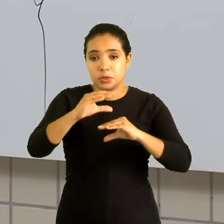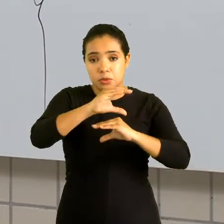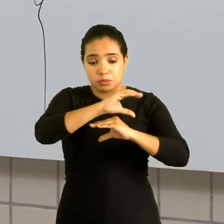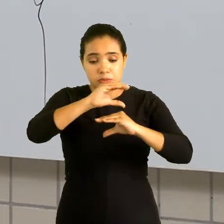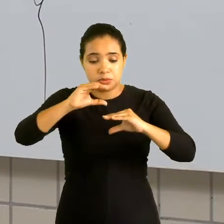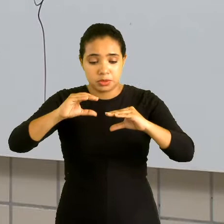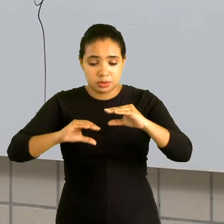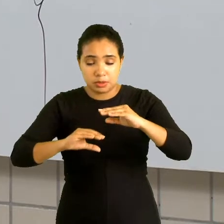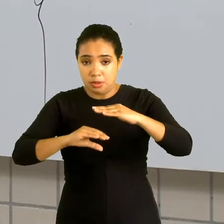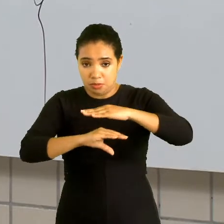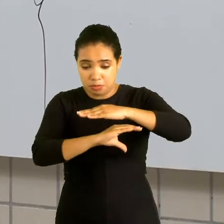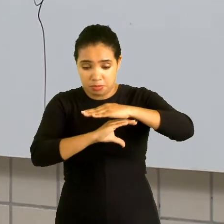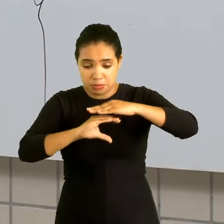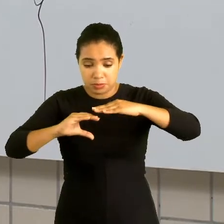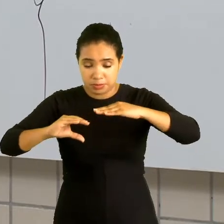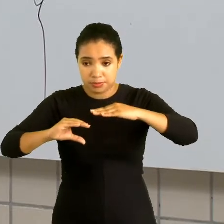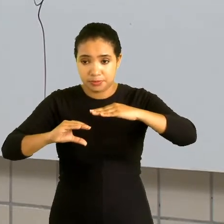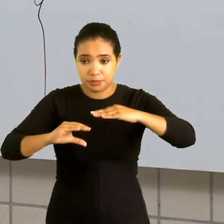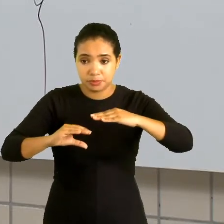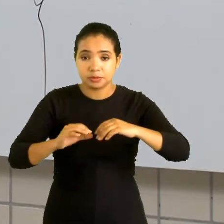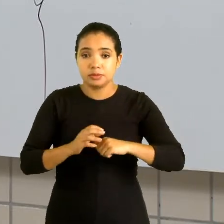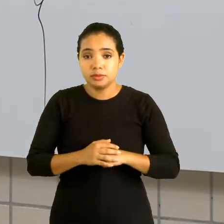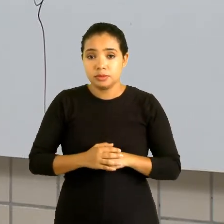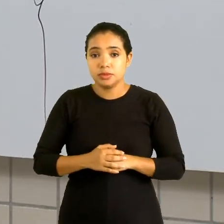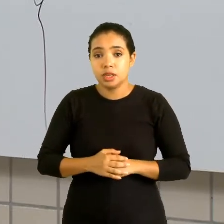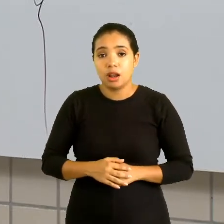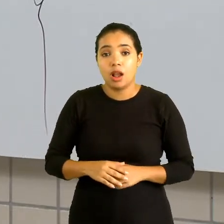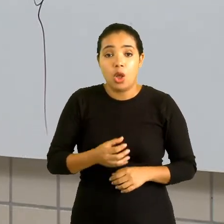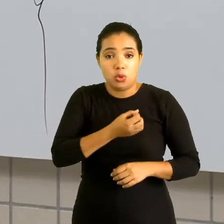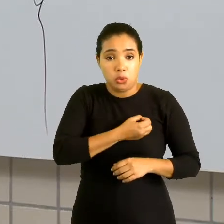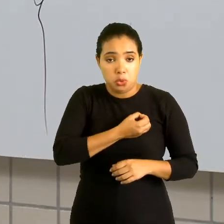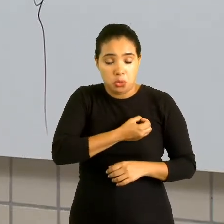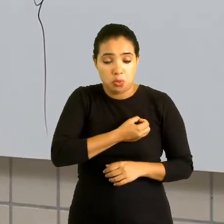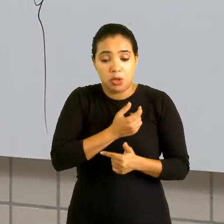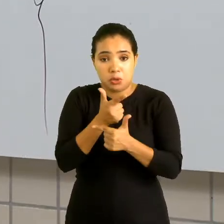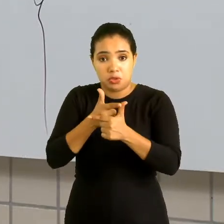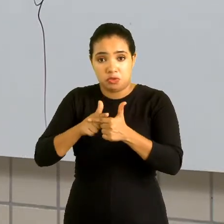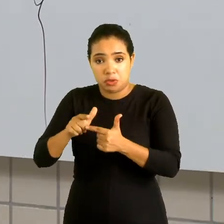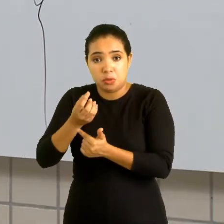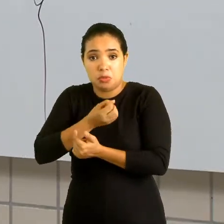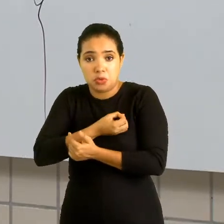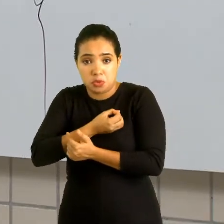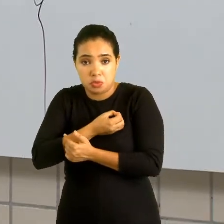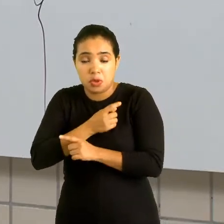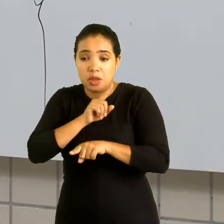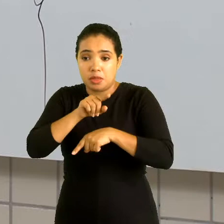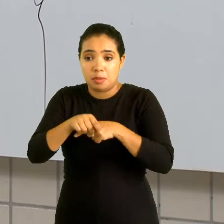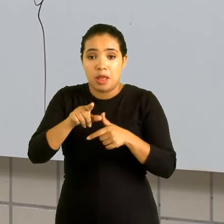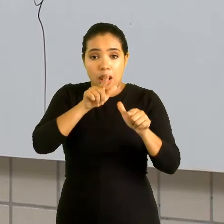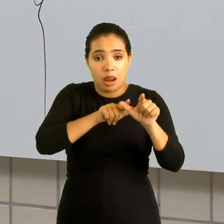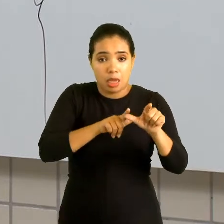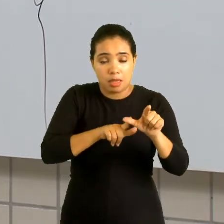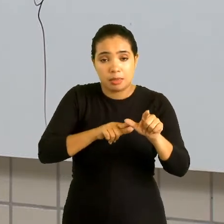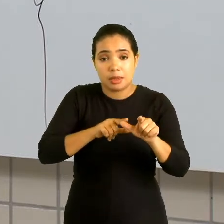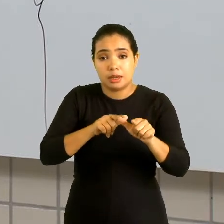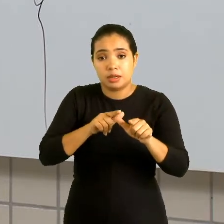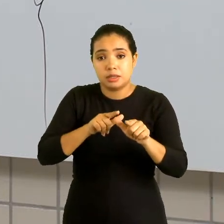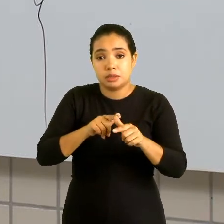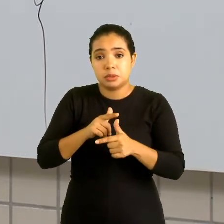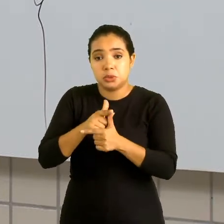coeficiente. Parte literal dividido por parte literal. E aí eu vou lembrar o seguinte. Olha só.